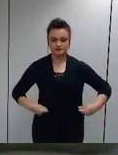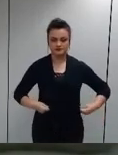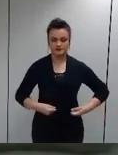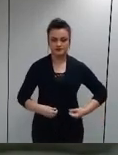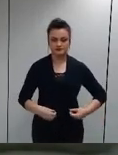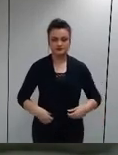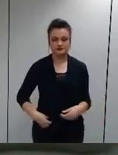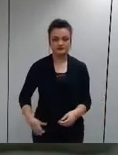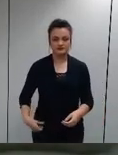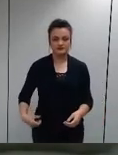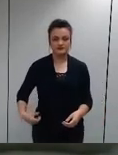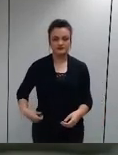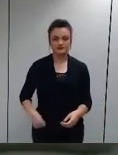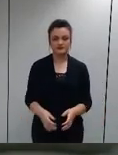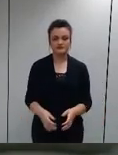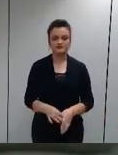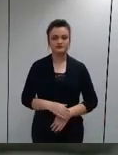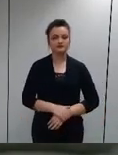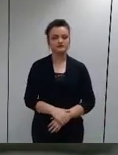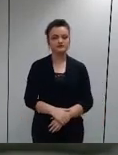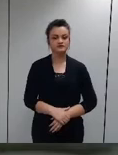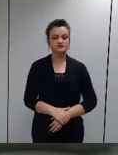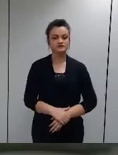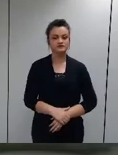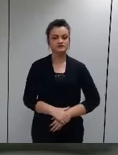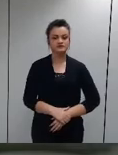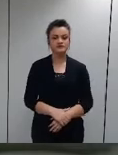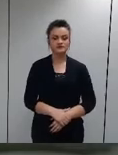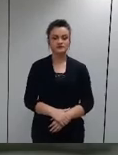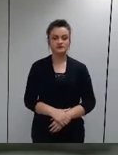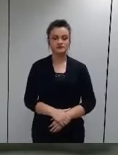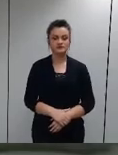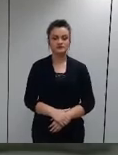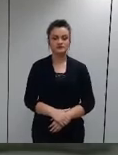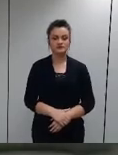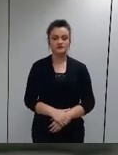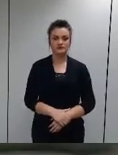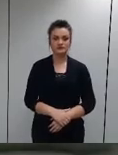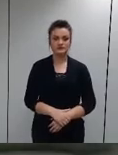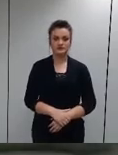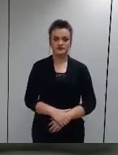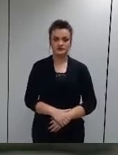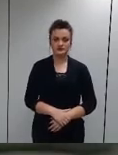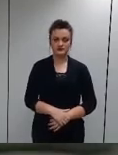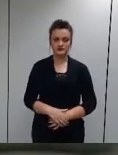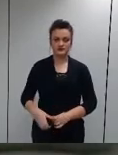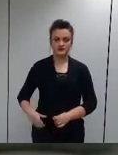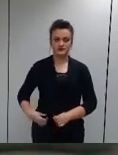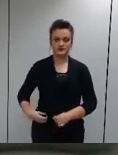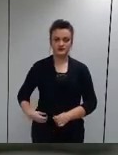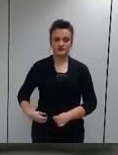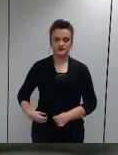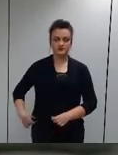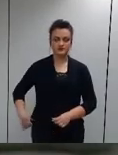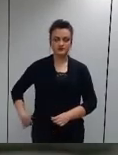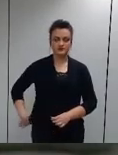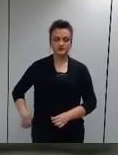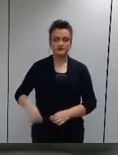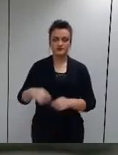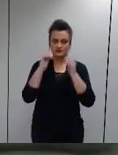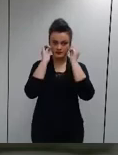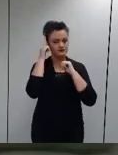pretende debater os efeitos gerados pela pandemia no teletrabalho, conjugamentos